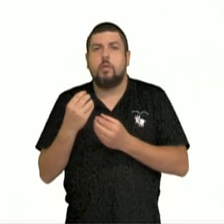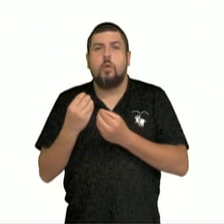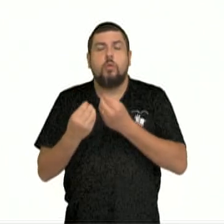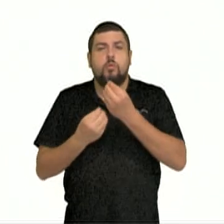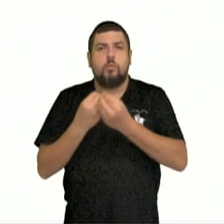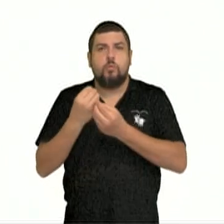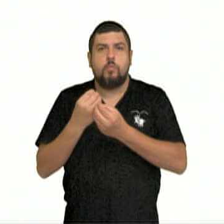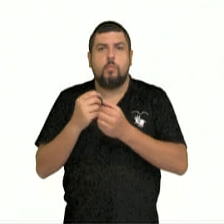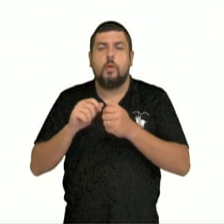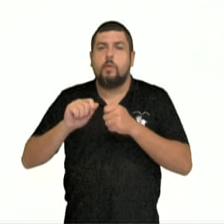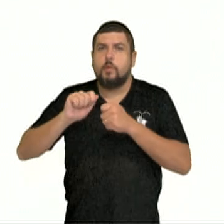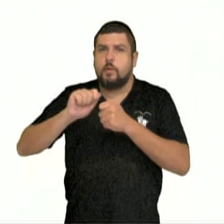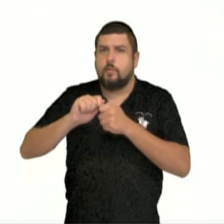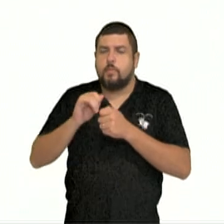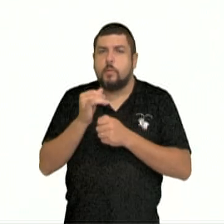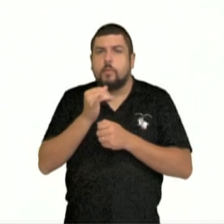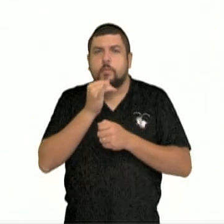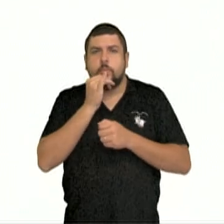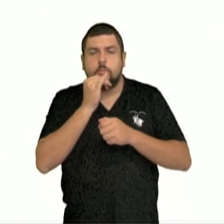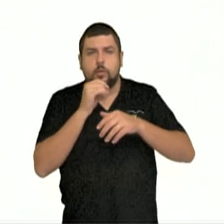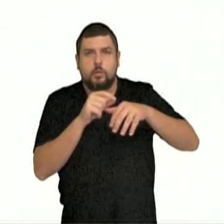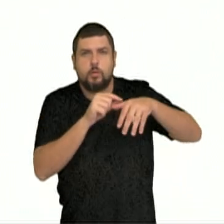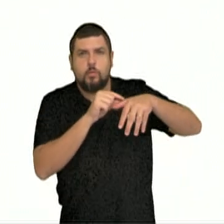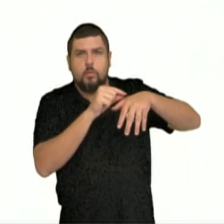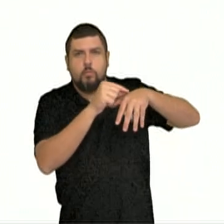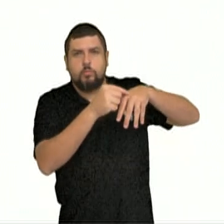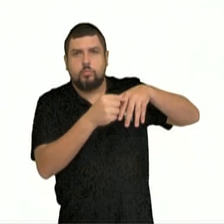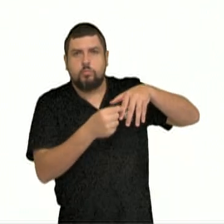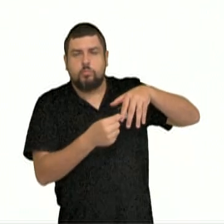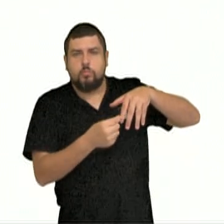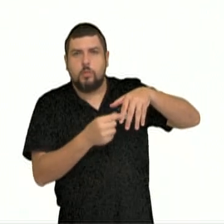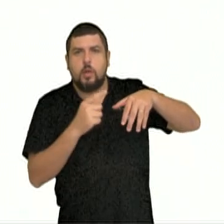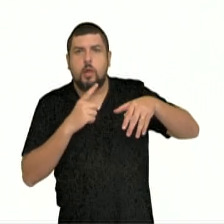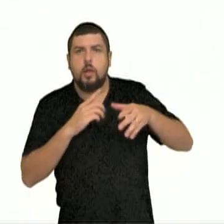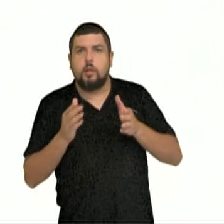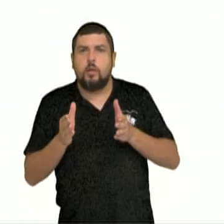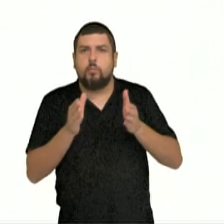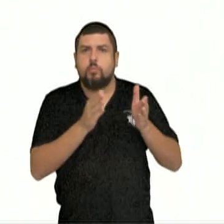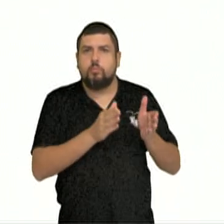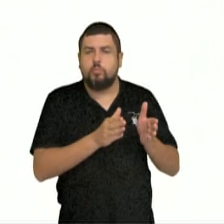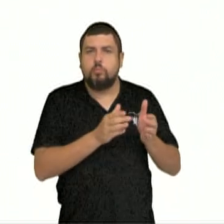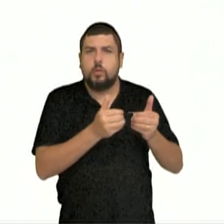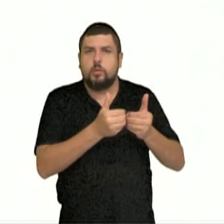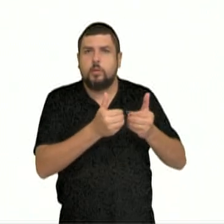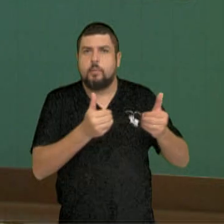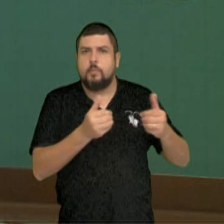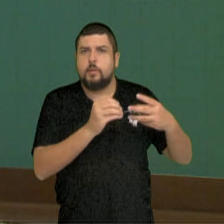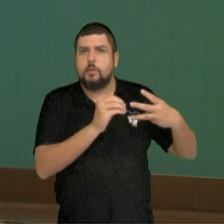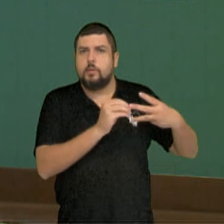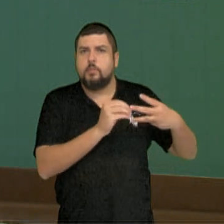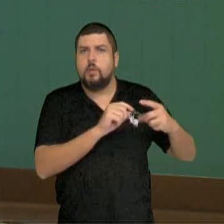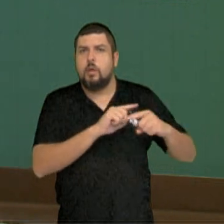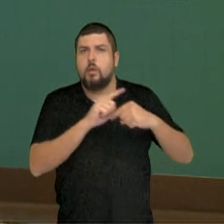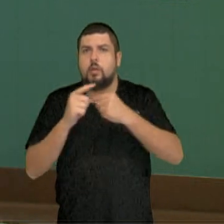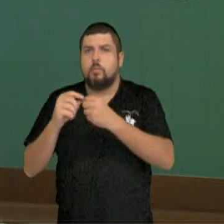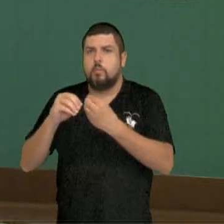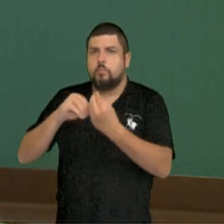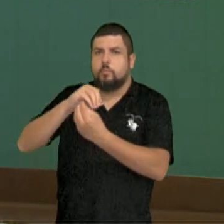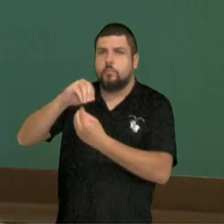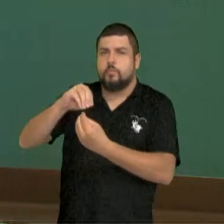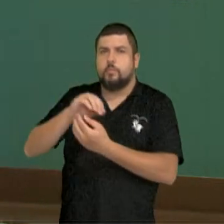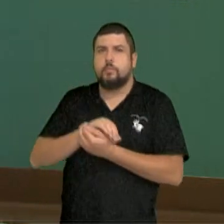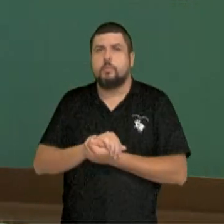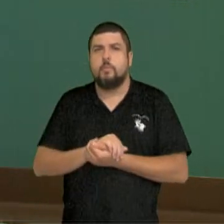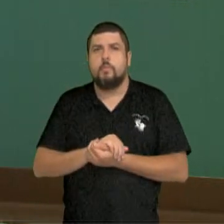vegetal, samambaia, que é o nosso exemplo, faz reprodução sexuada e assexuada num ciclo. Número 1, a